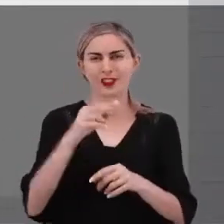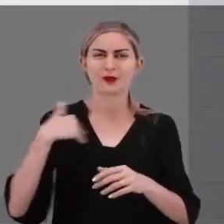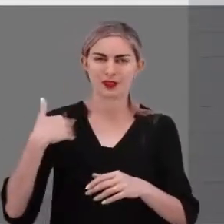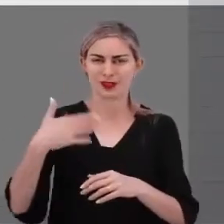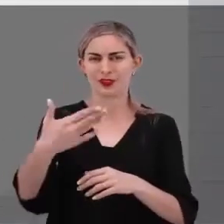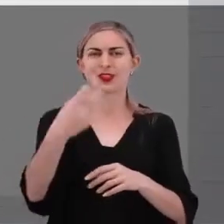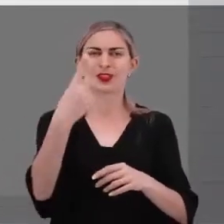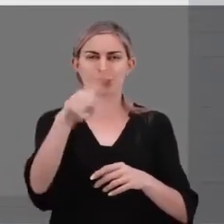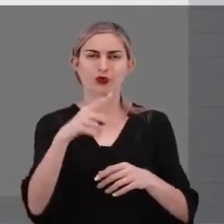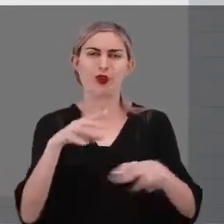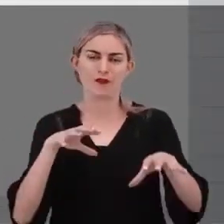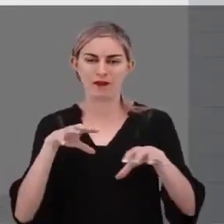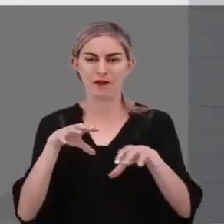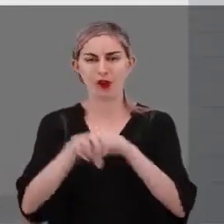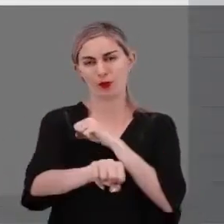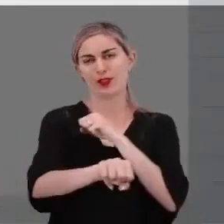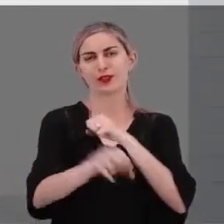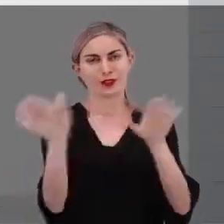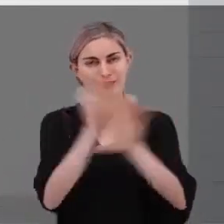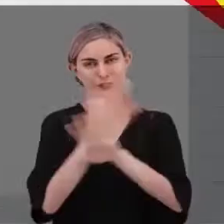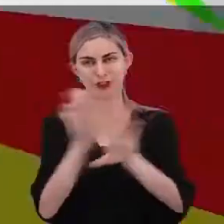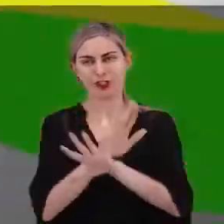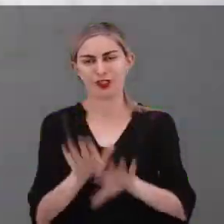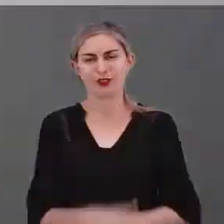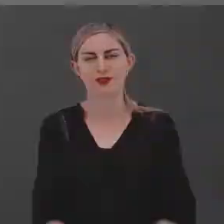e na sua formatura. Tchau!